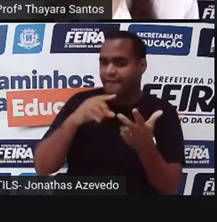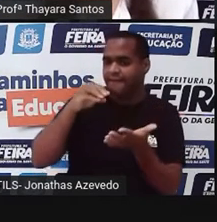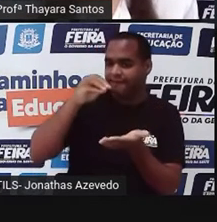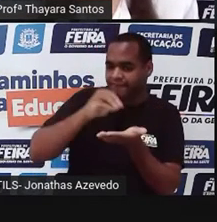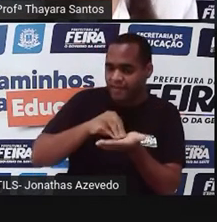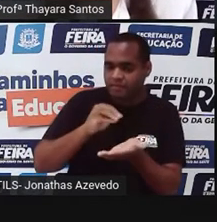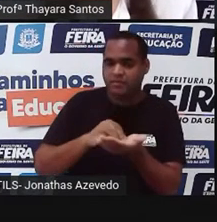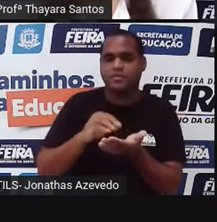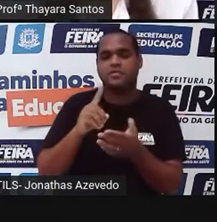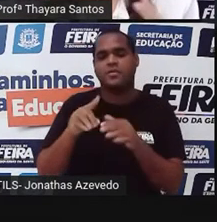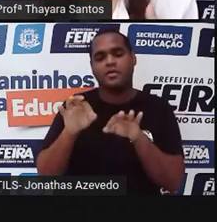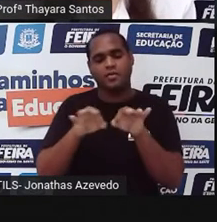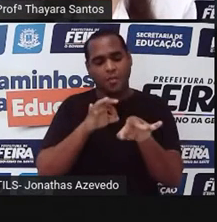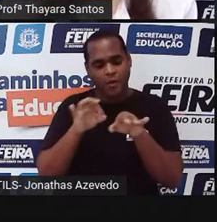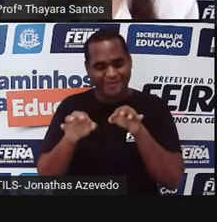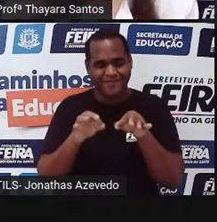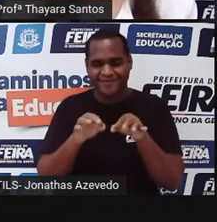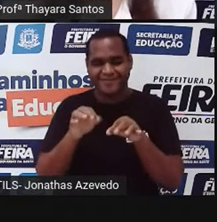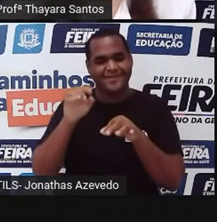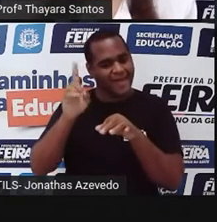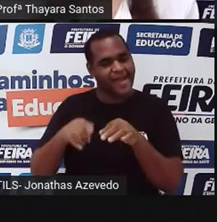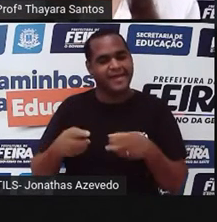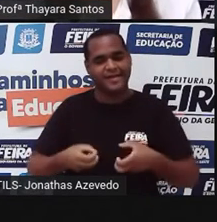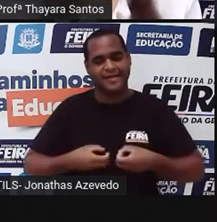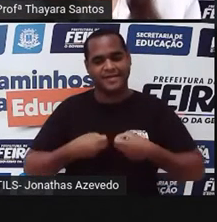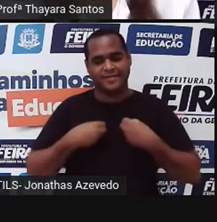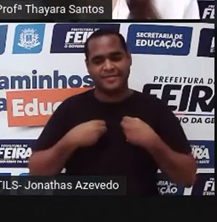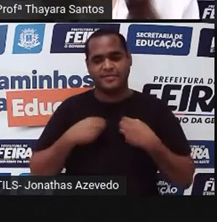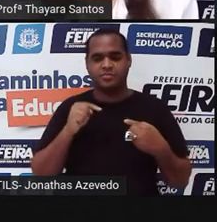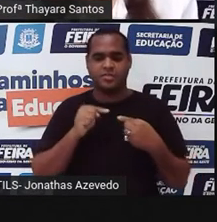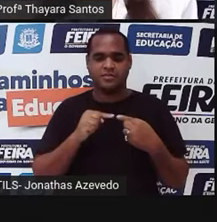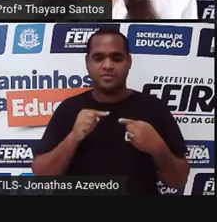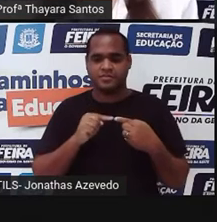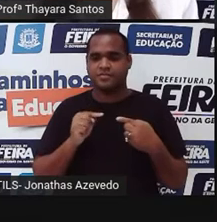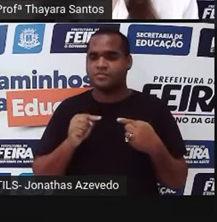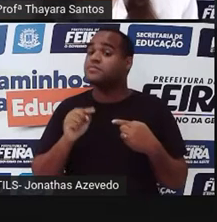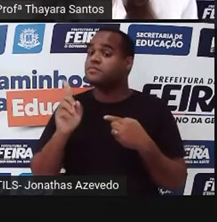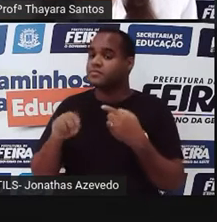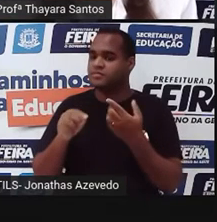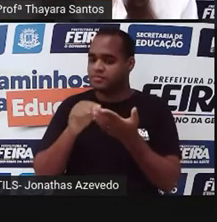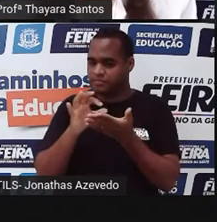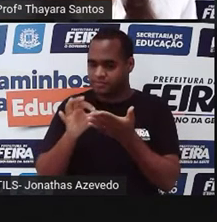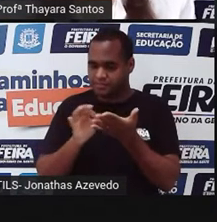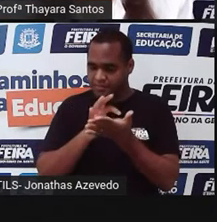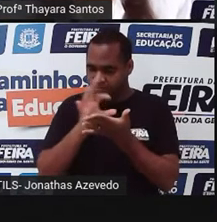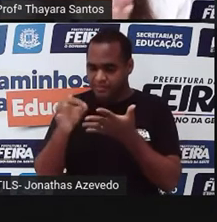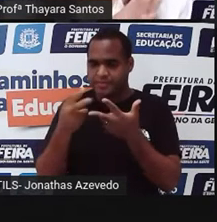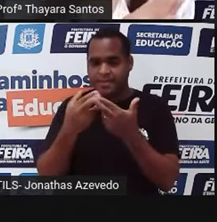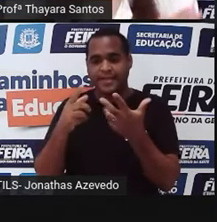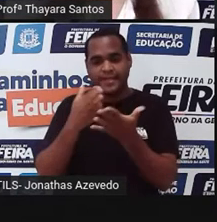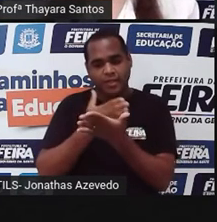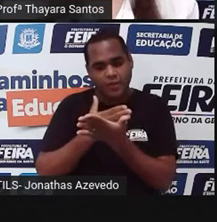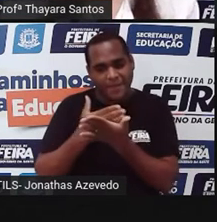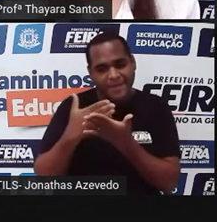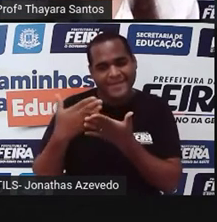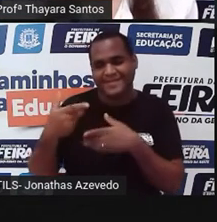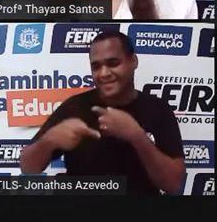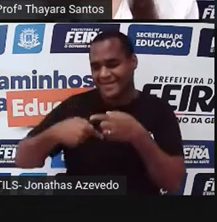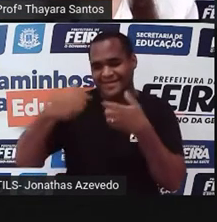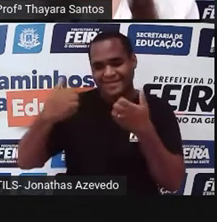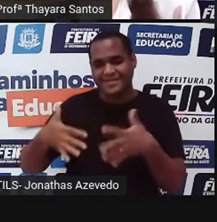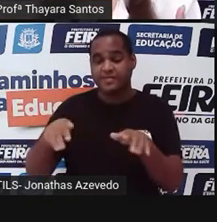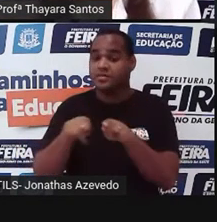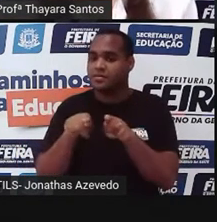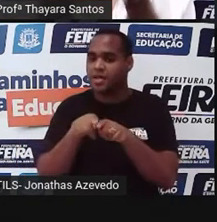tumores que a gente chama. Então, isso que é o câncer. E esse câncer, ele pode ter origem genética, como